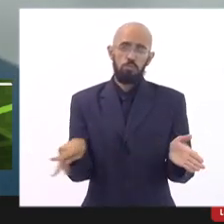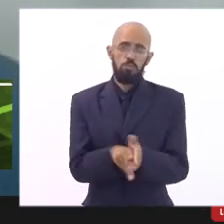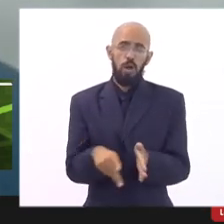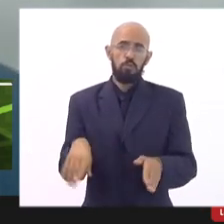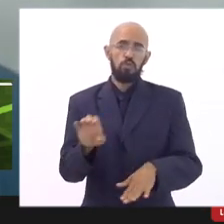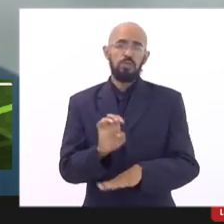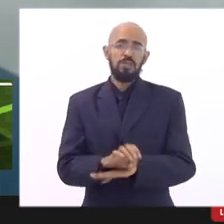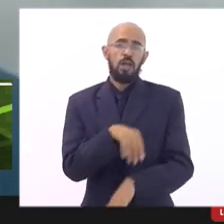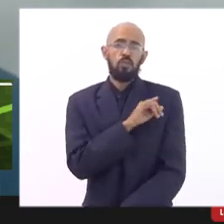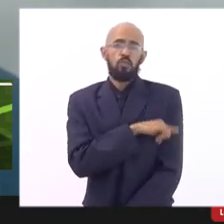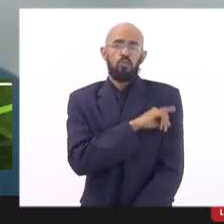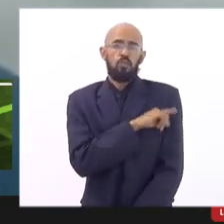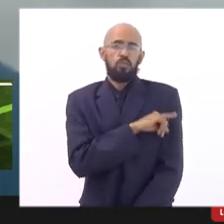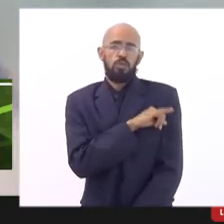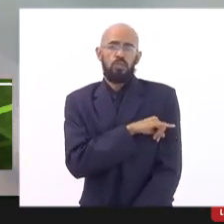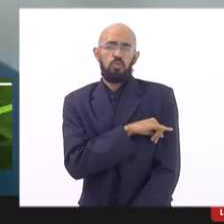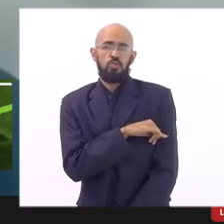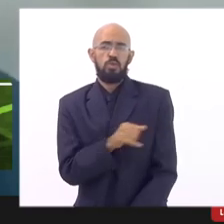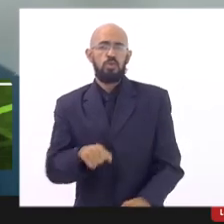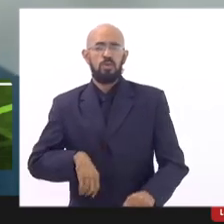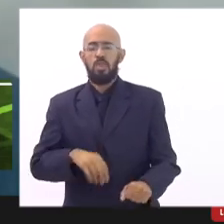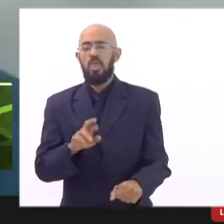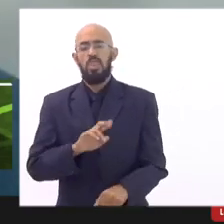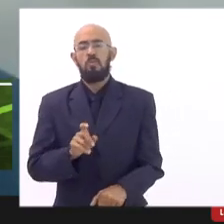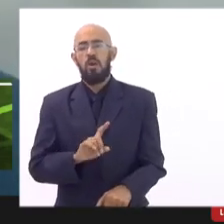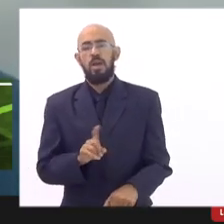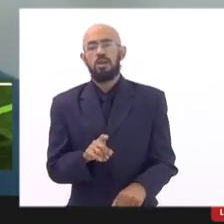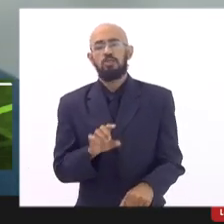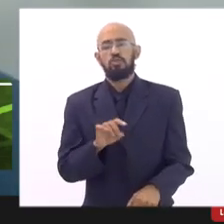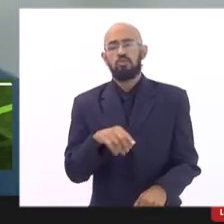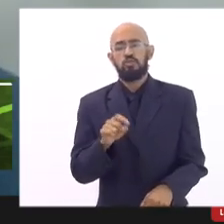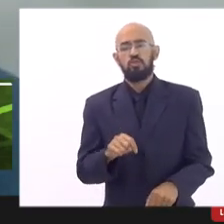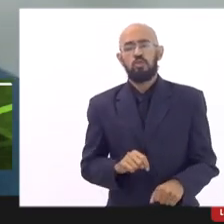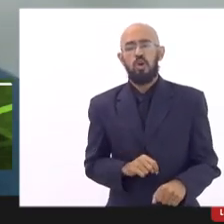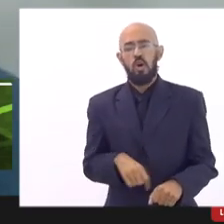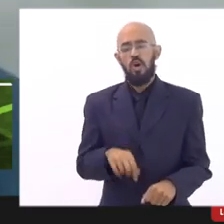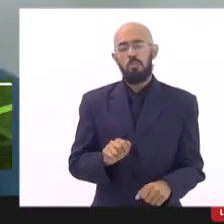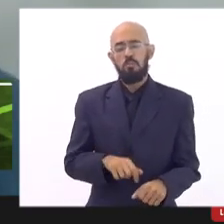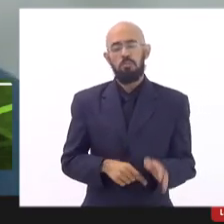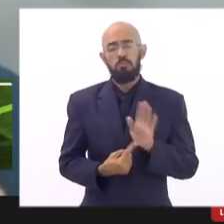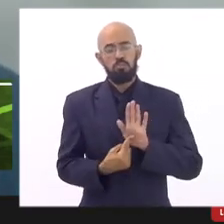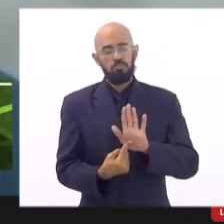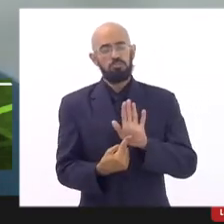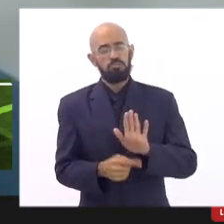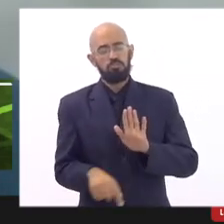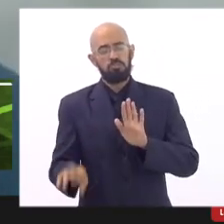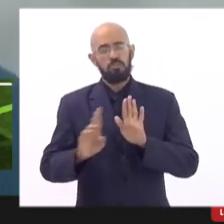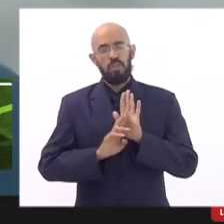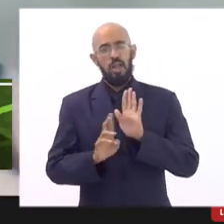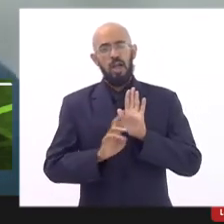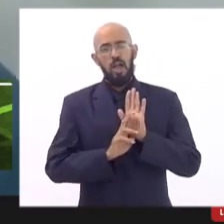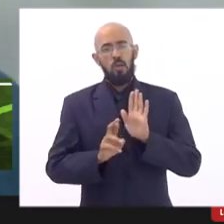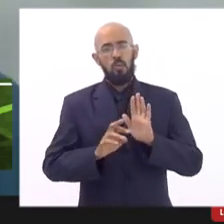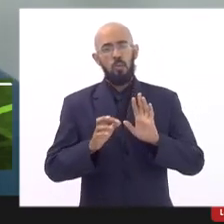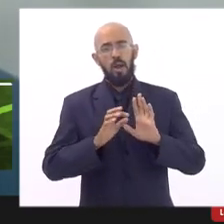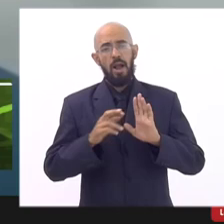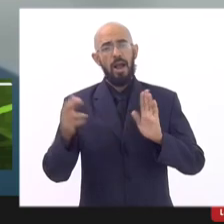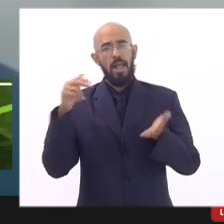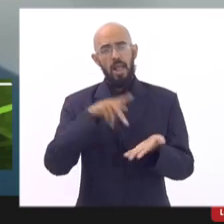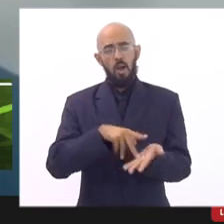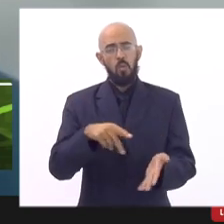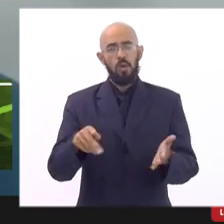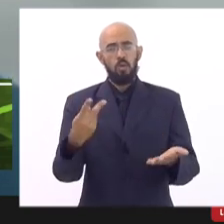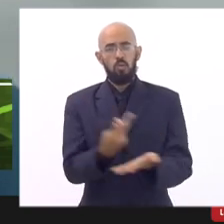também esses índices são nacionais e não necessariamente eles vão refletir a realidade do nosso estado e o valor que já era